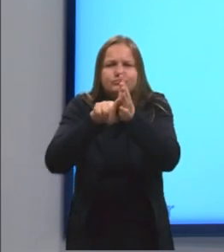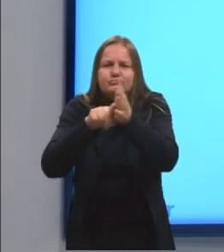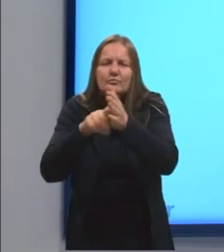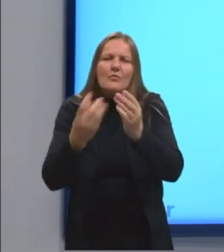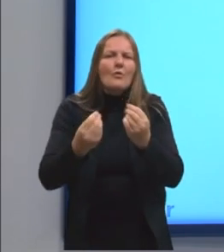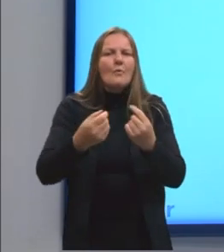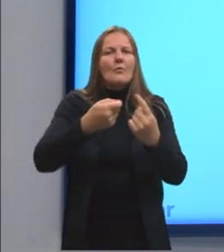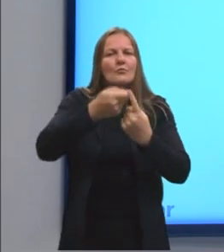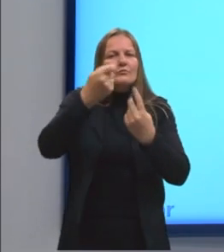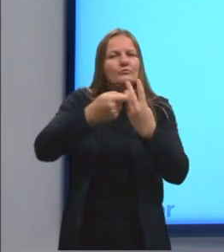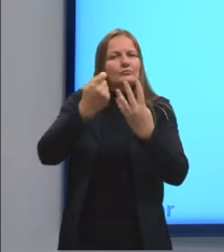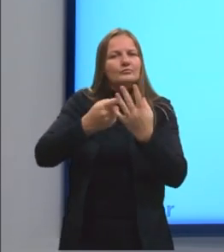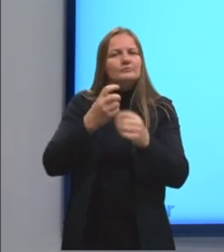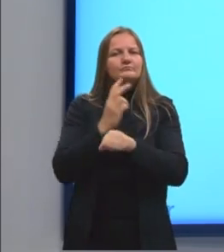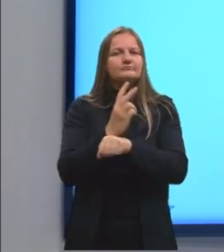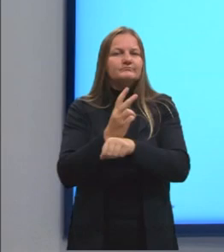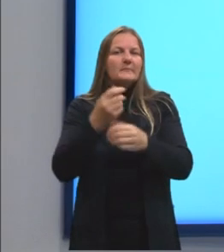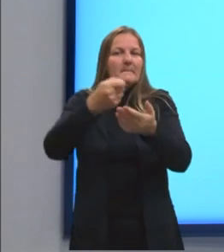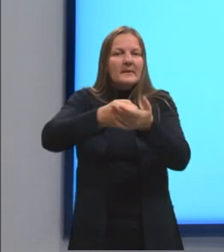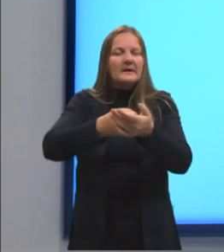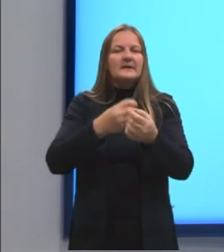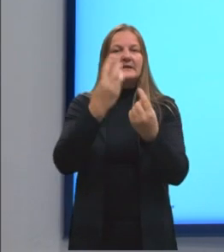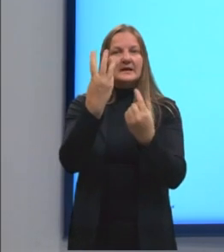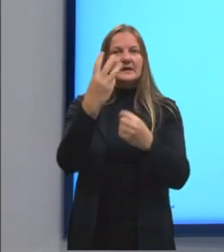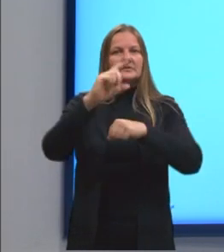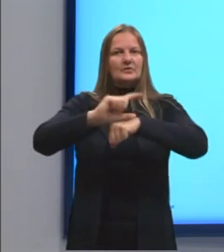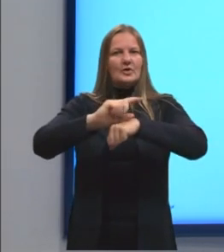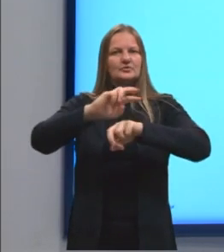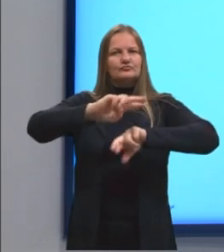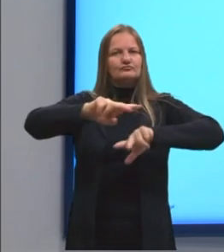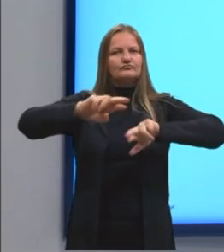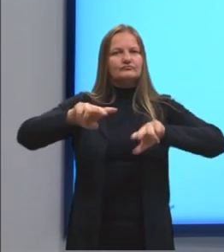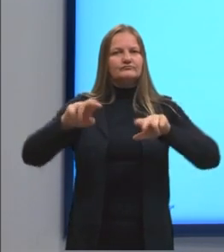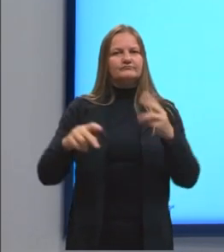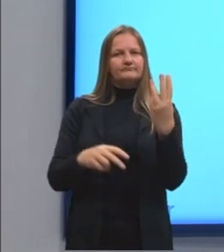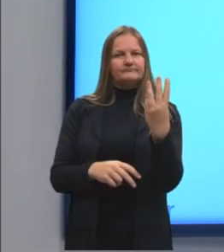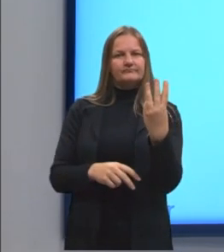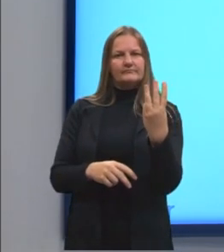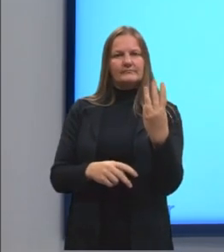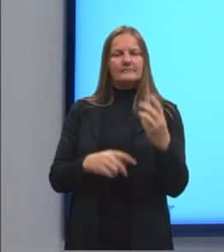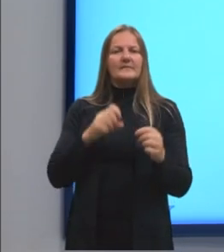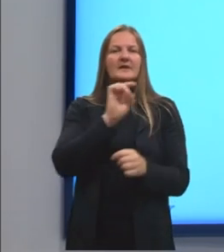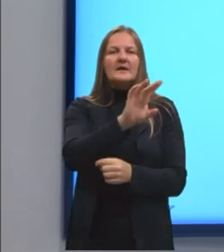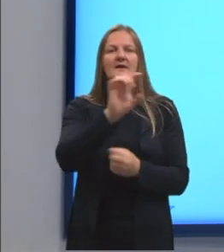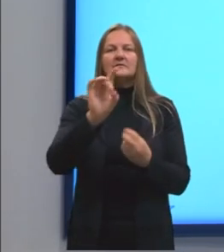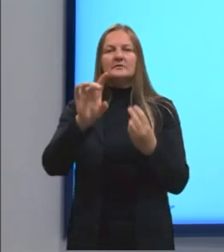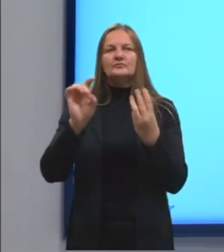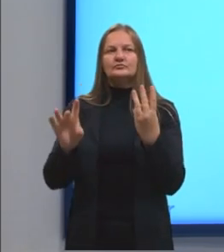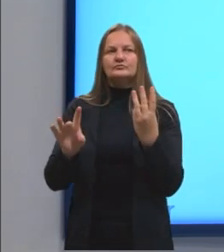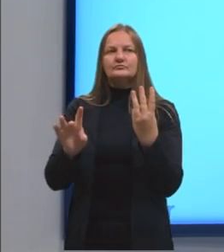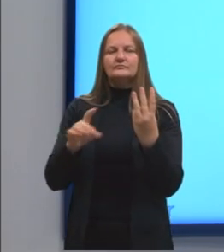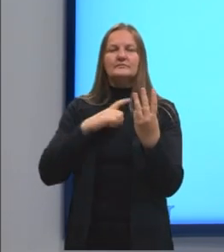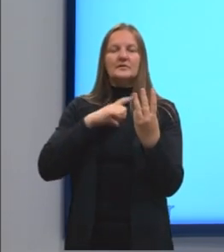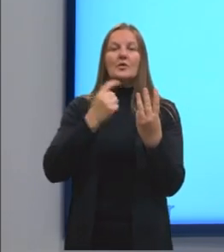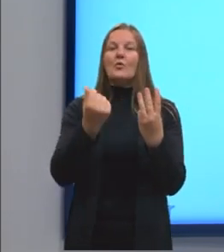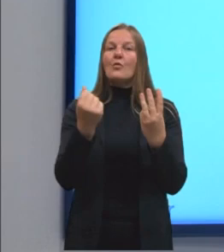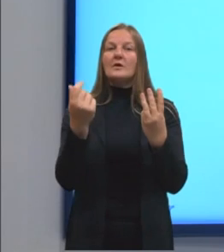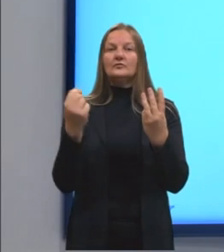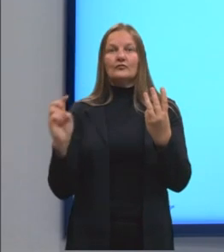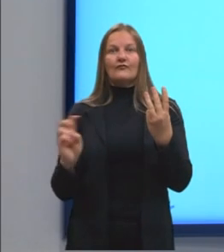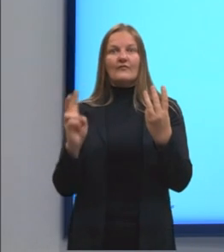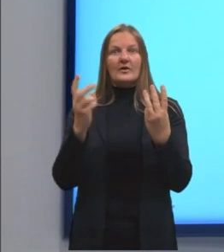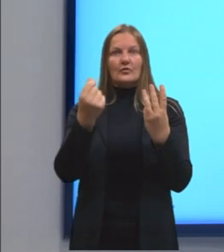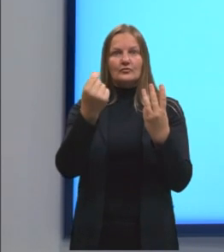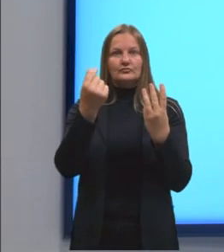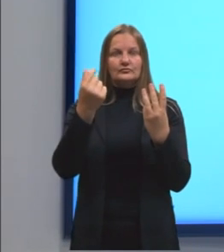condições de compra em três lojas diferentes. Em cada uma, é informado sobre o valor que a loja